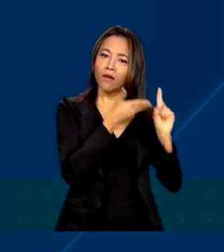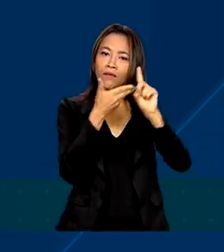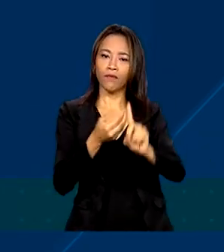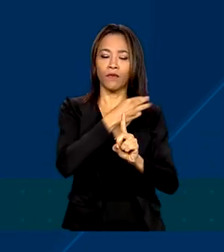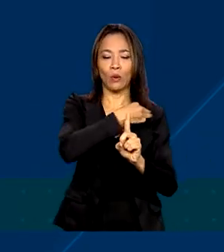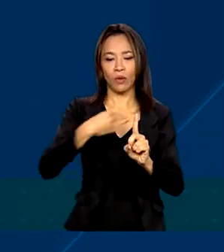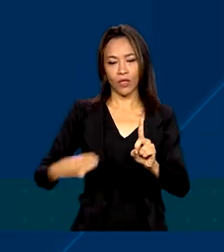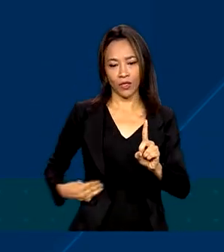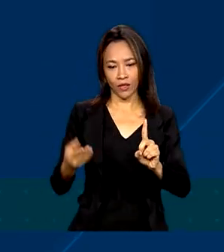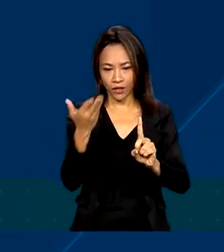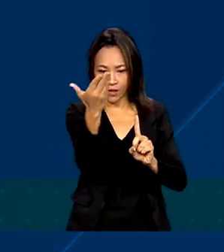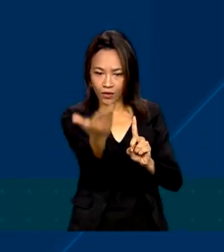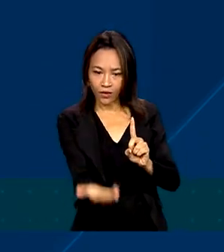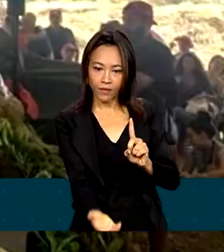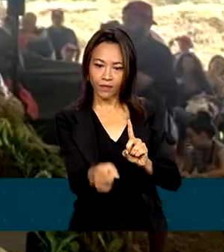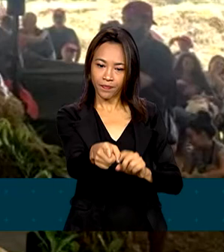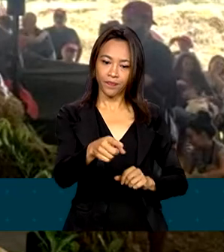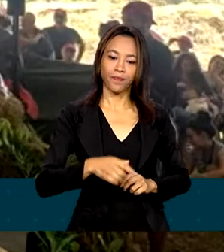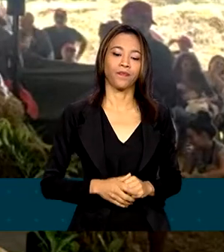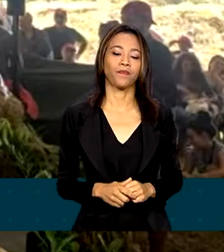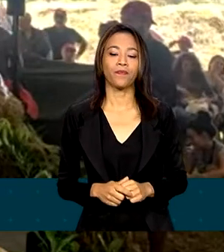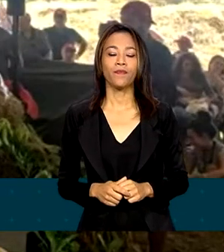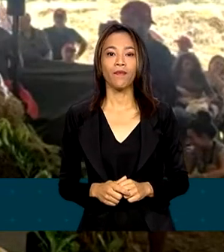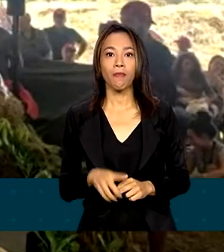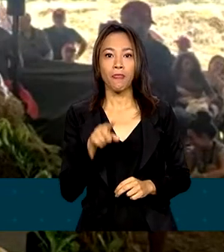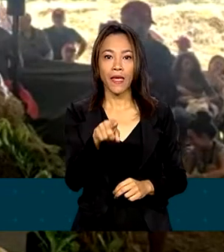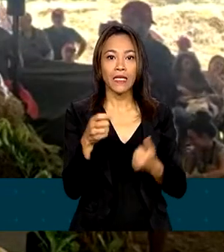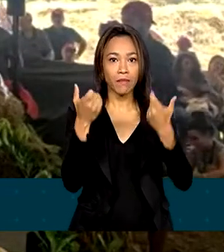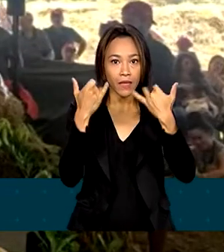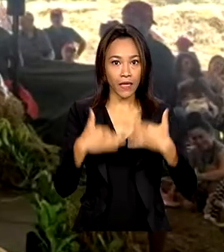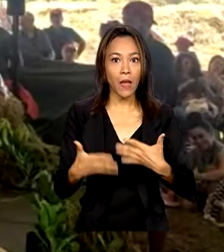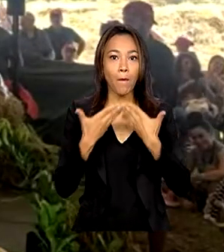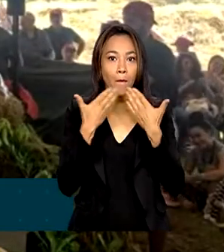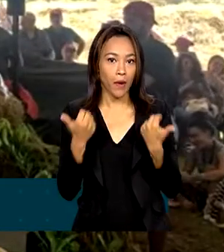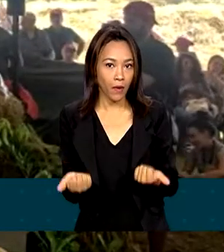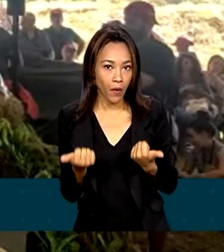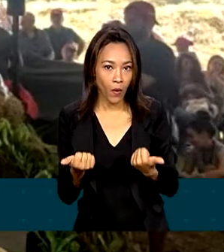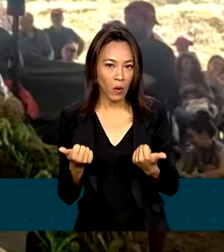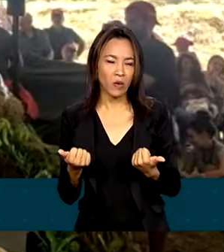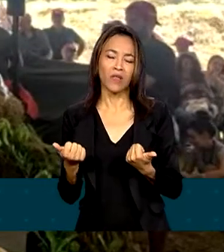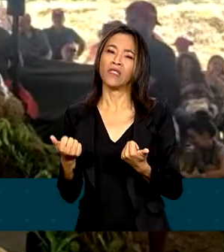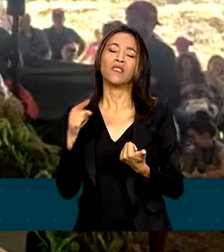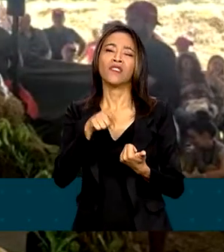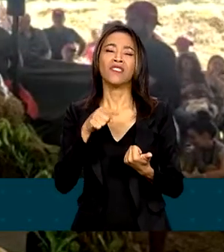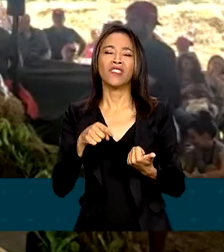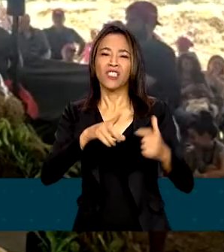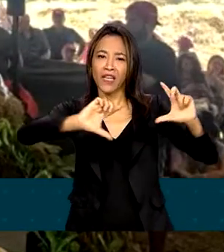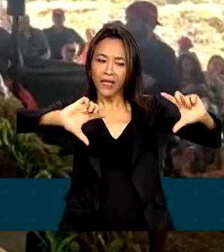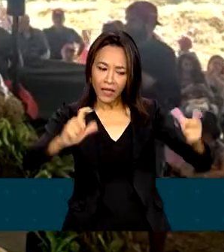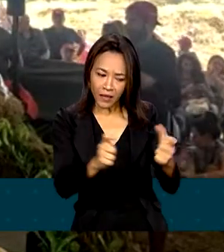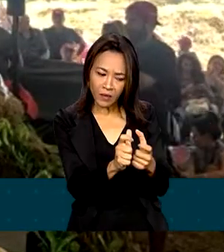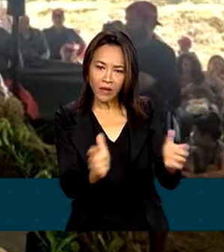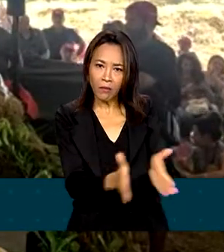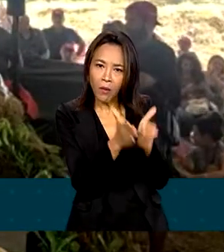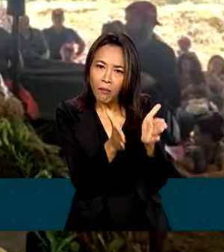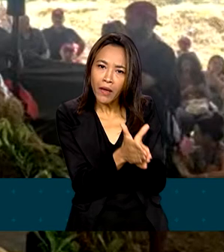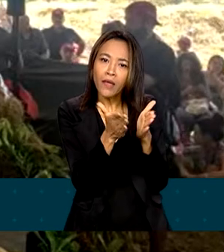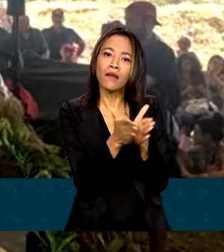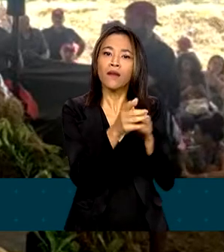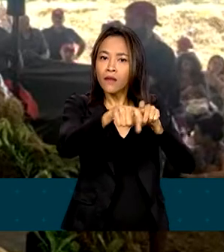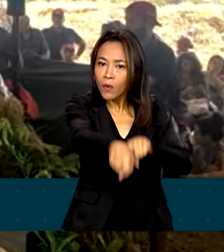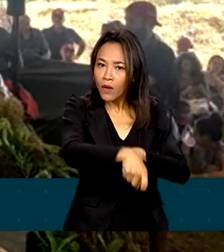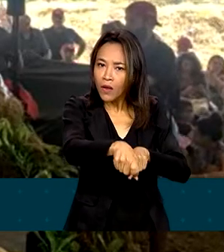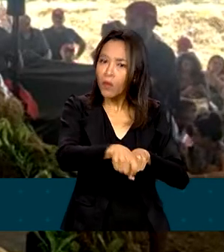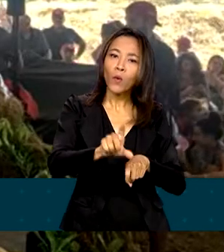Agrário e Agricultura Familiar. A melhor forma de combater a pobreza e miséria no campo é